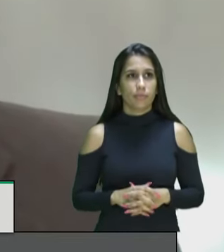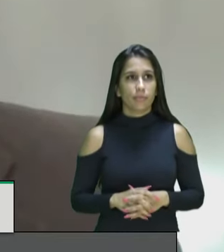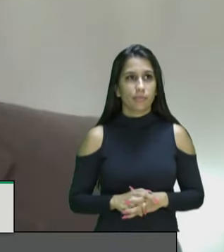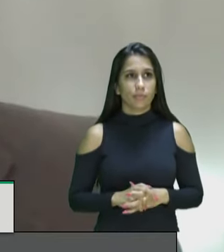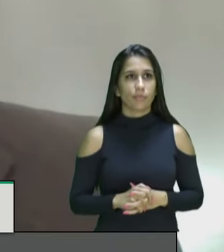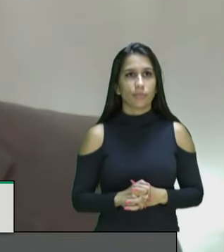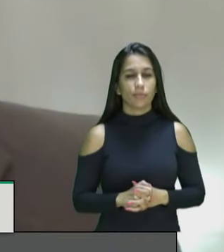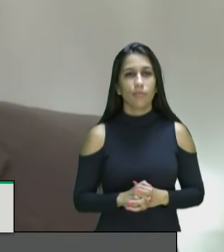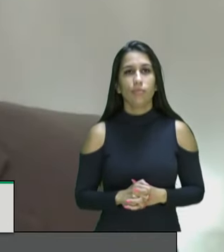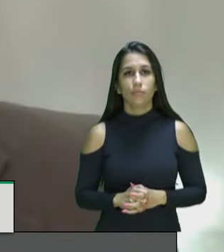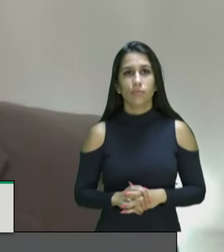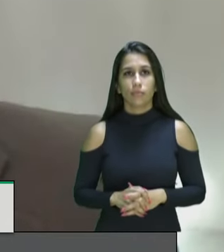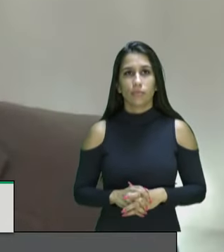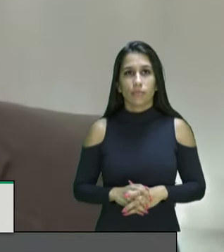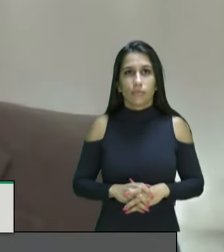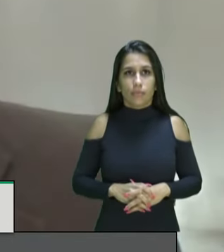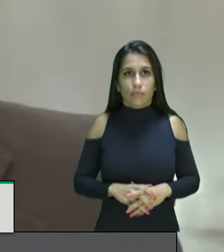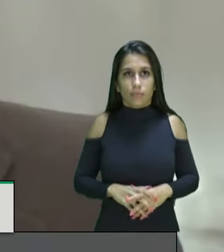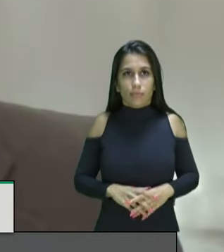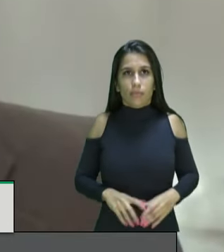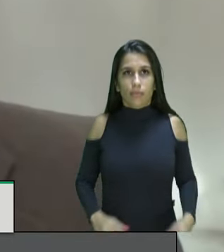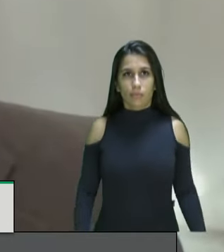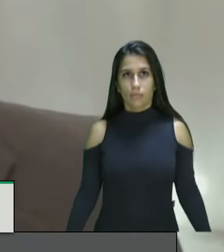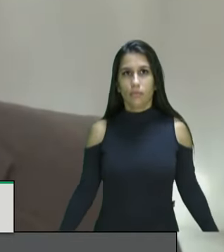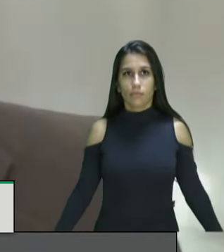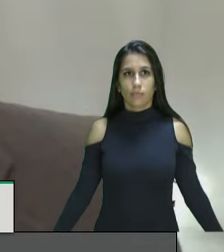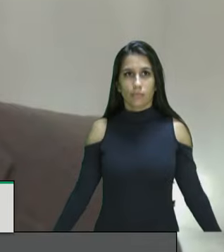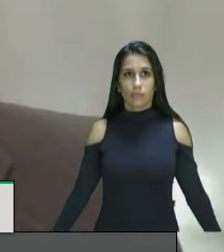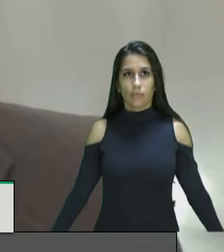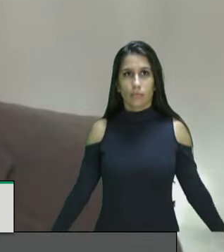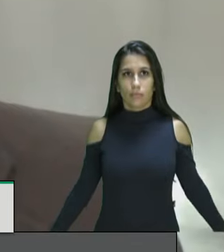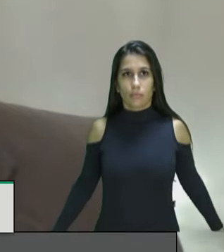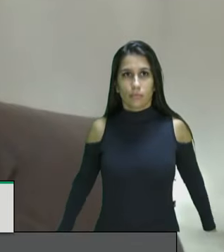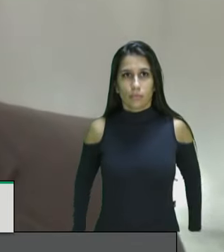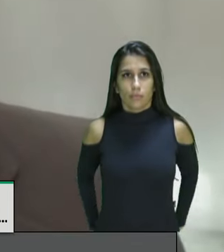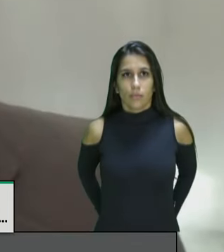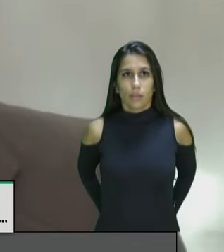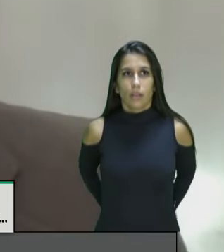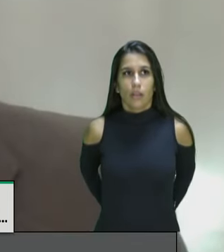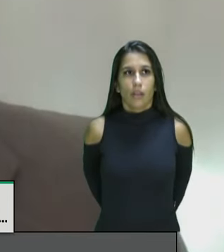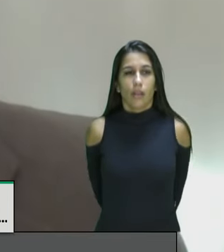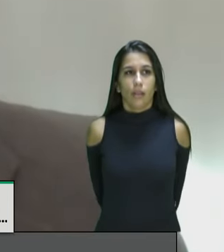Eu vou compartilhar a tela e vou falar também.